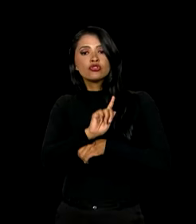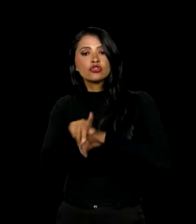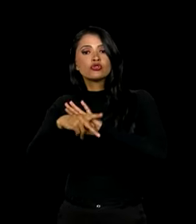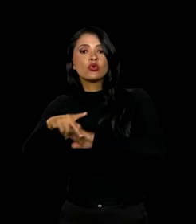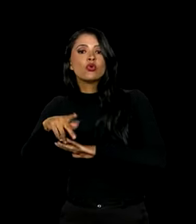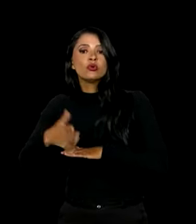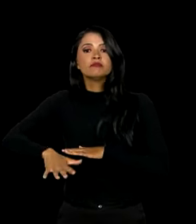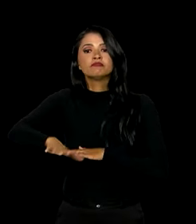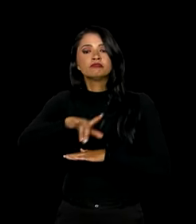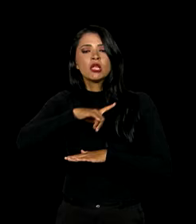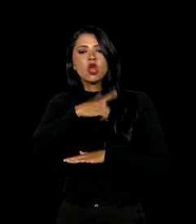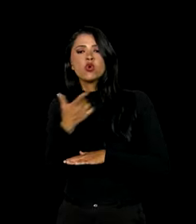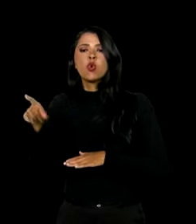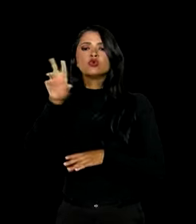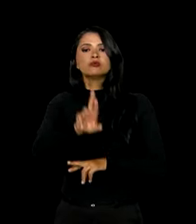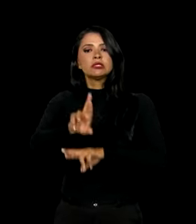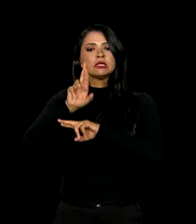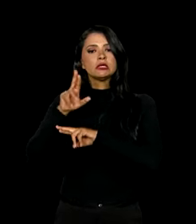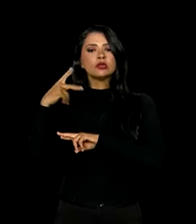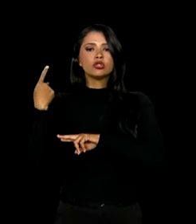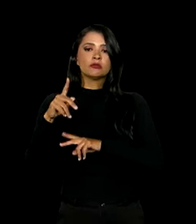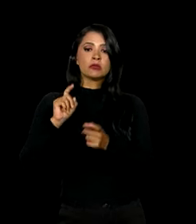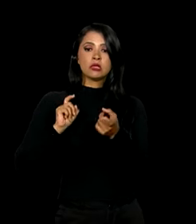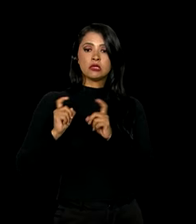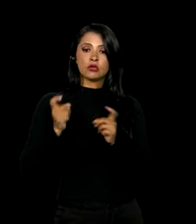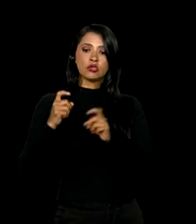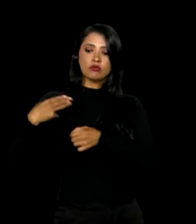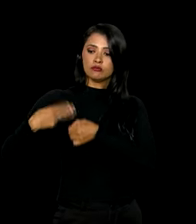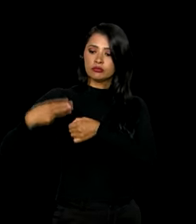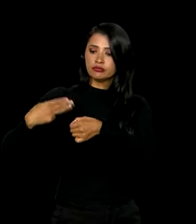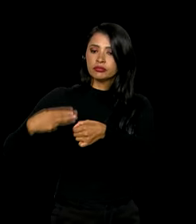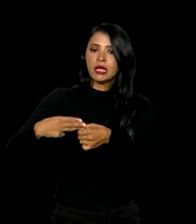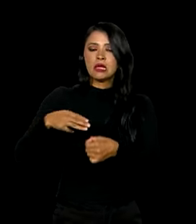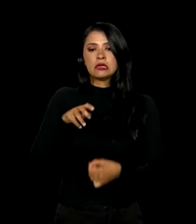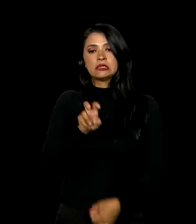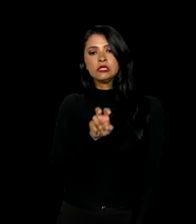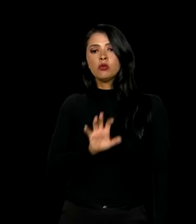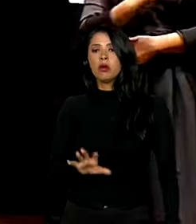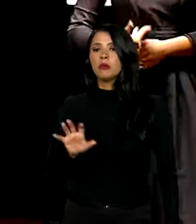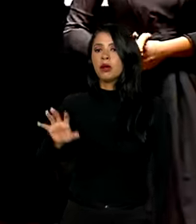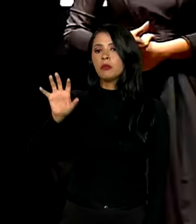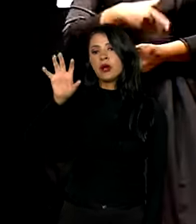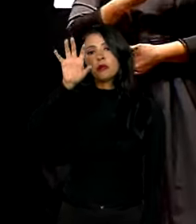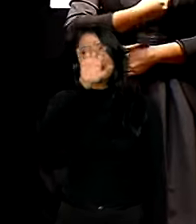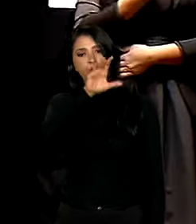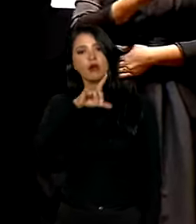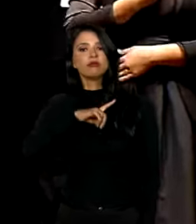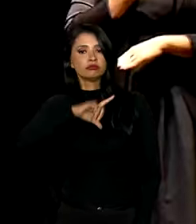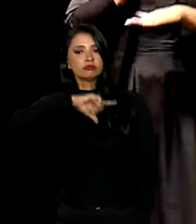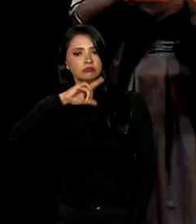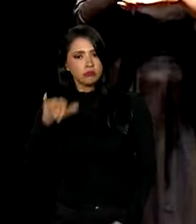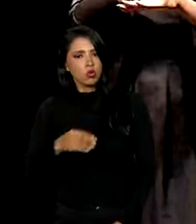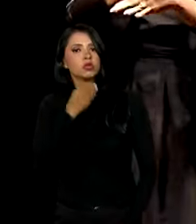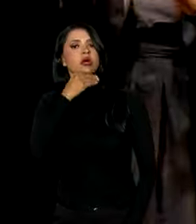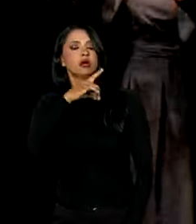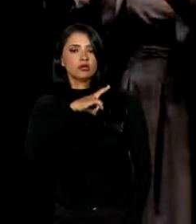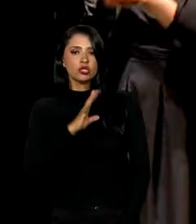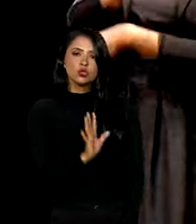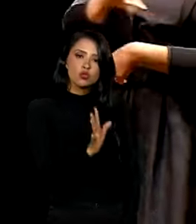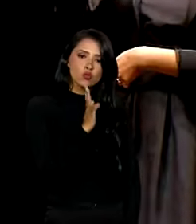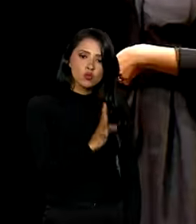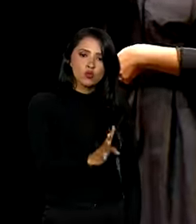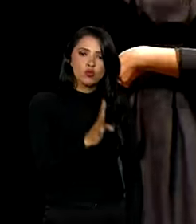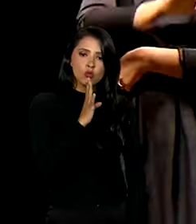públicos e demais representantes dos executivos municipais das cinco regiões do país terão a oportunidade de conhecer